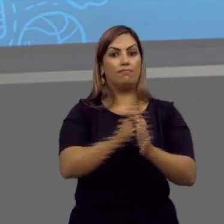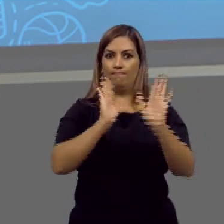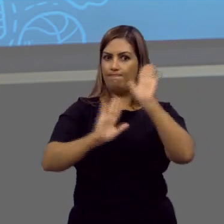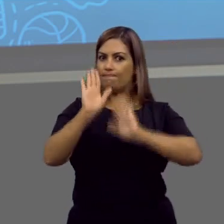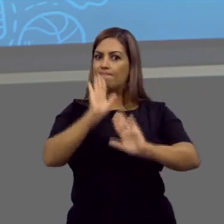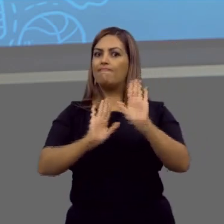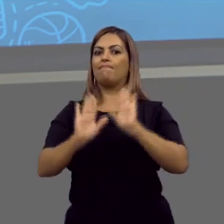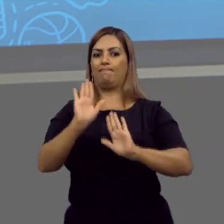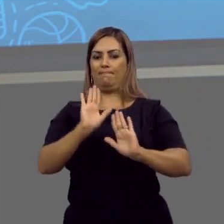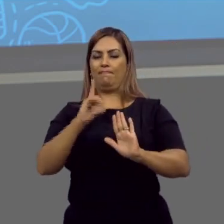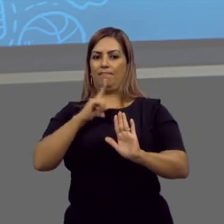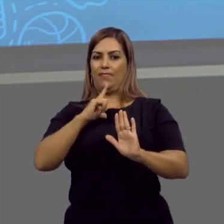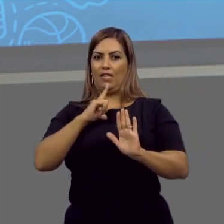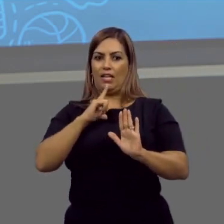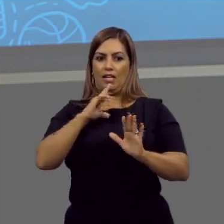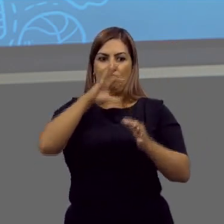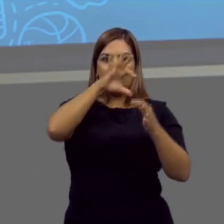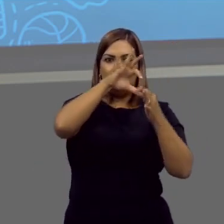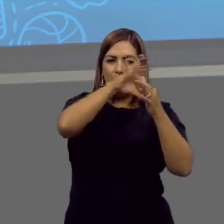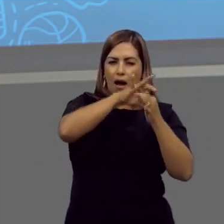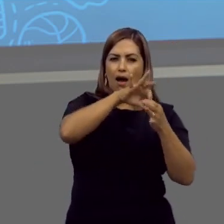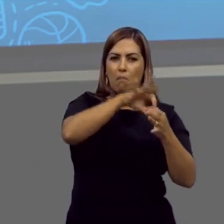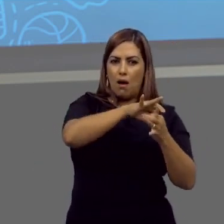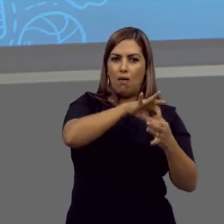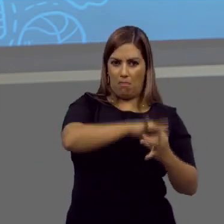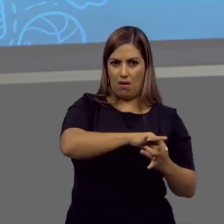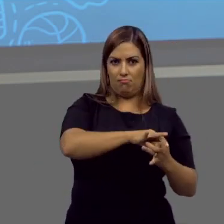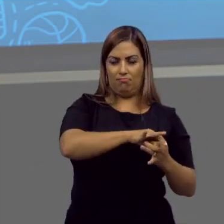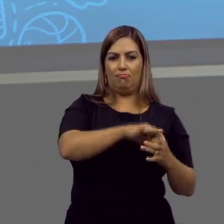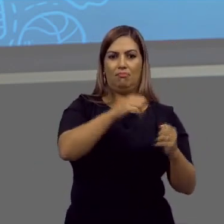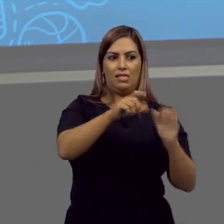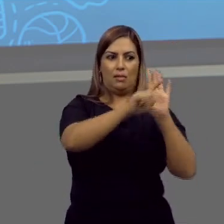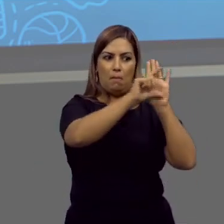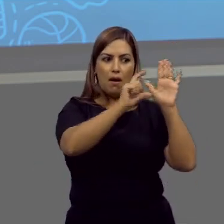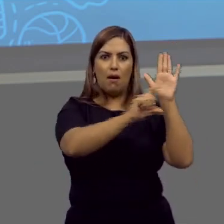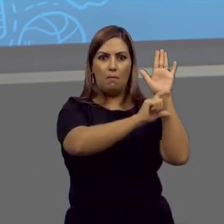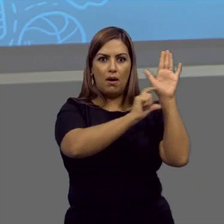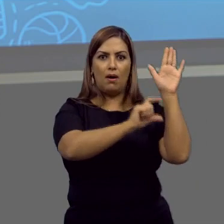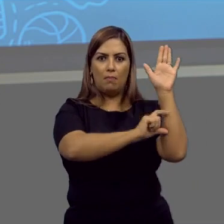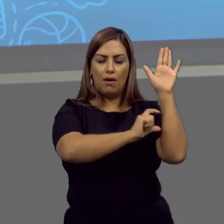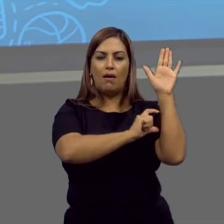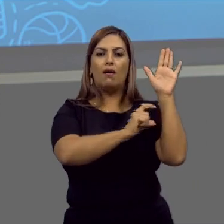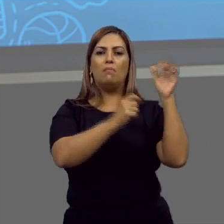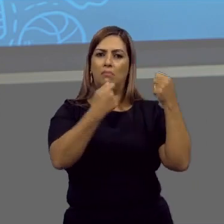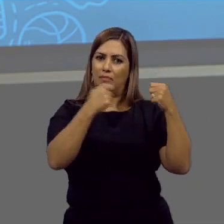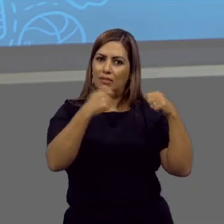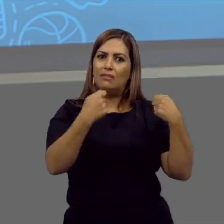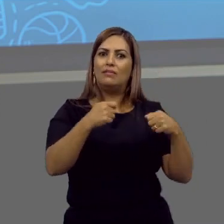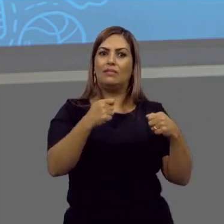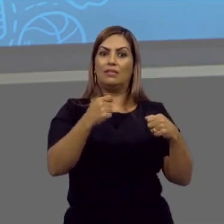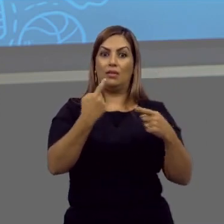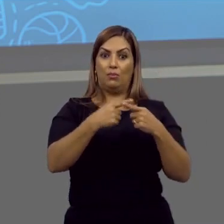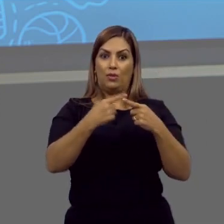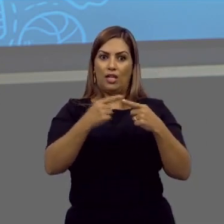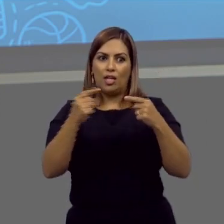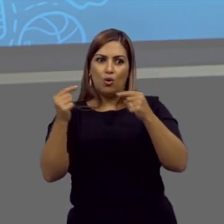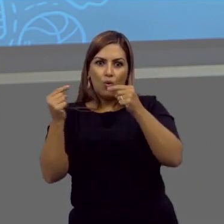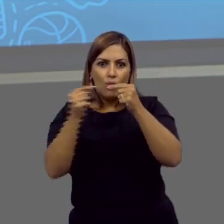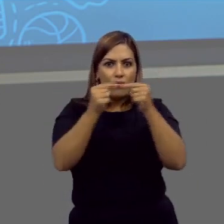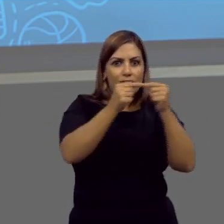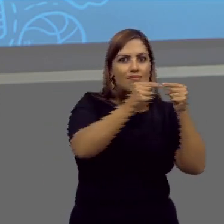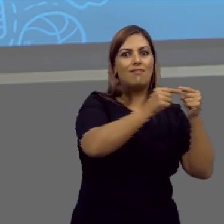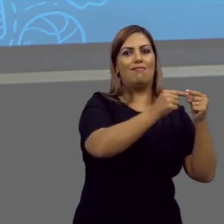Então, tome muito cuidado para ter amarração entre os períodos, entre as partes do parágrafo. Isso aí gera